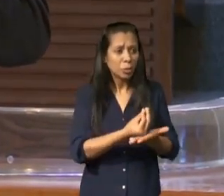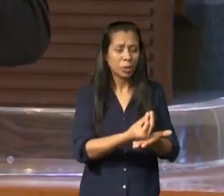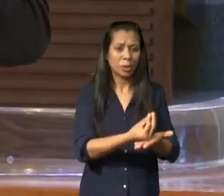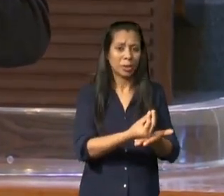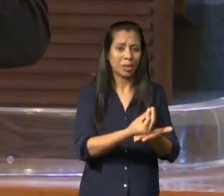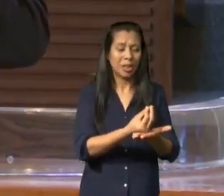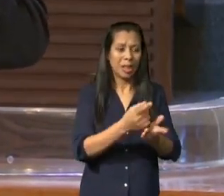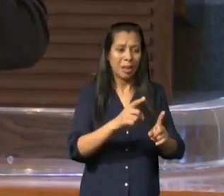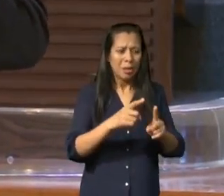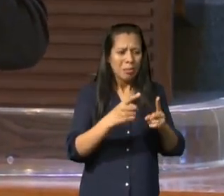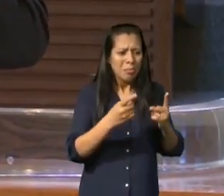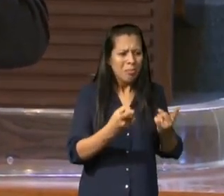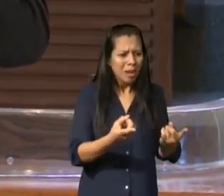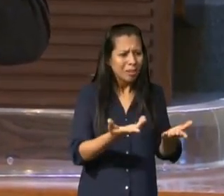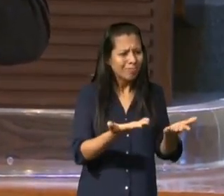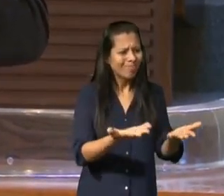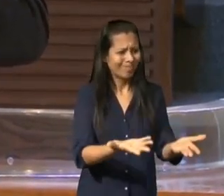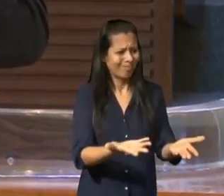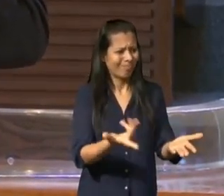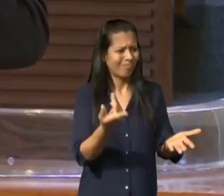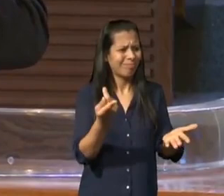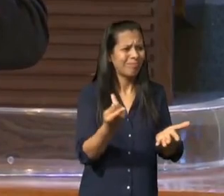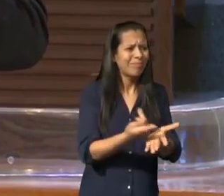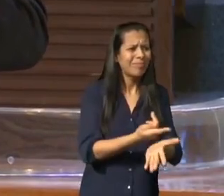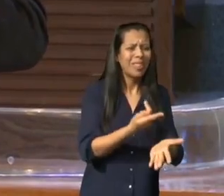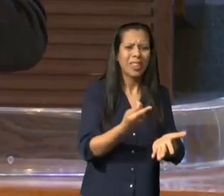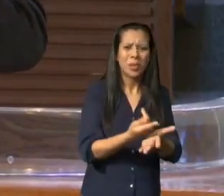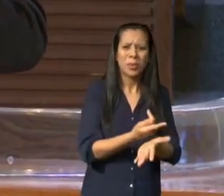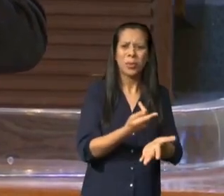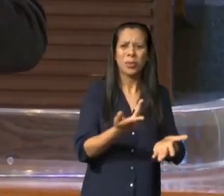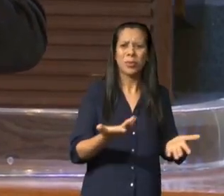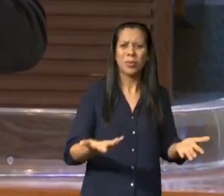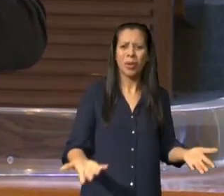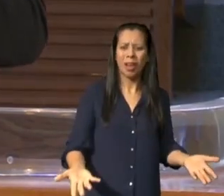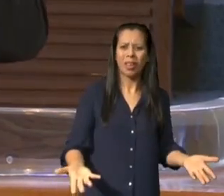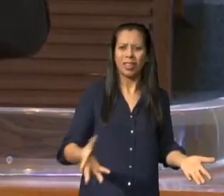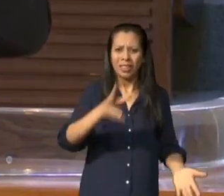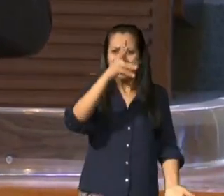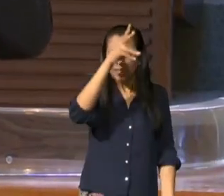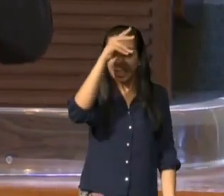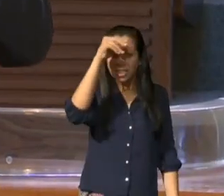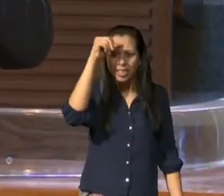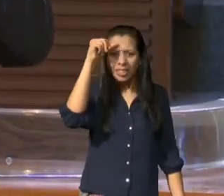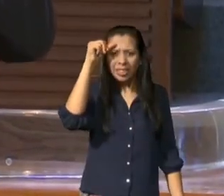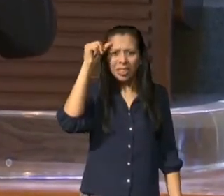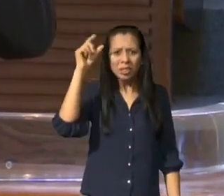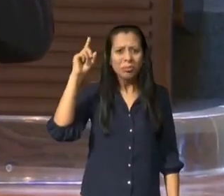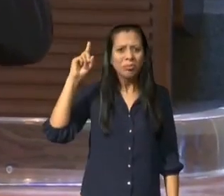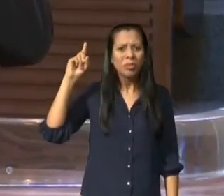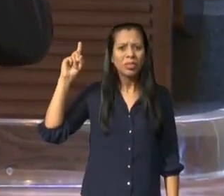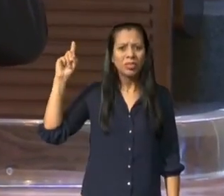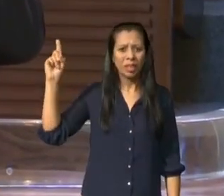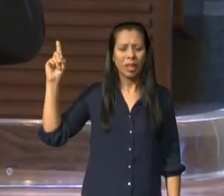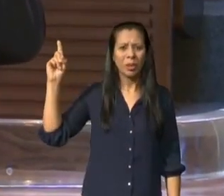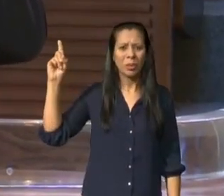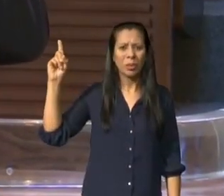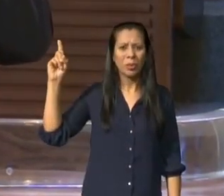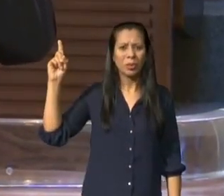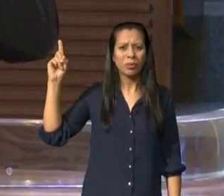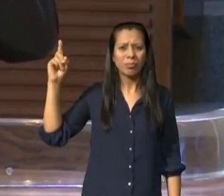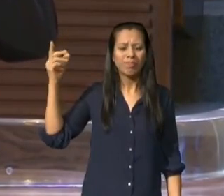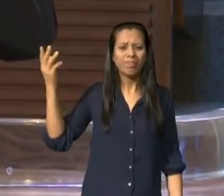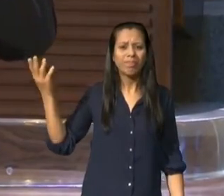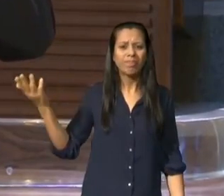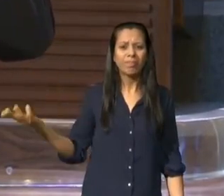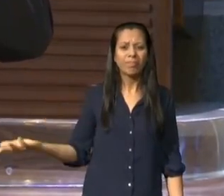agradou da maioria deles razão porque ficaram prostrados no deserto vamos parar a nossa